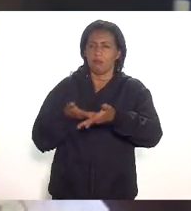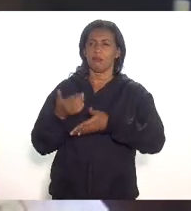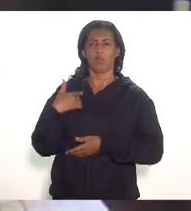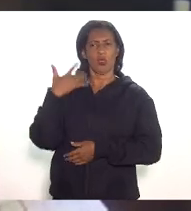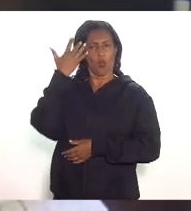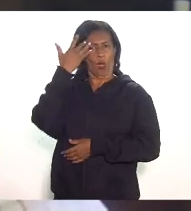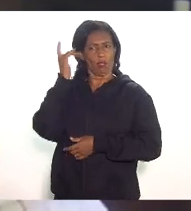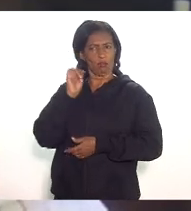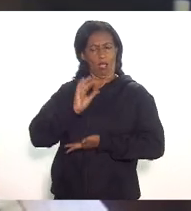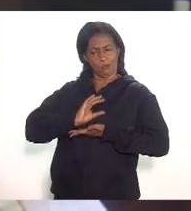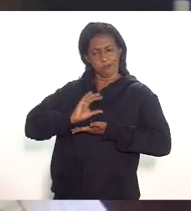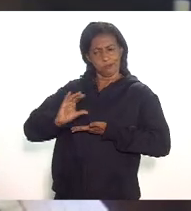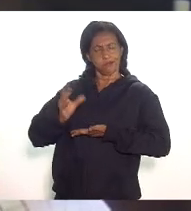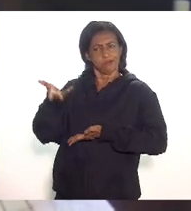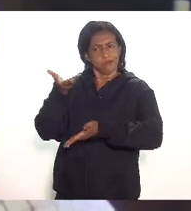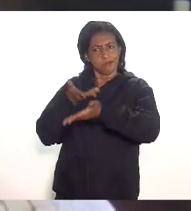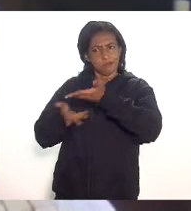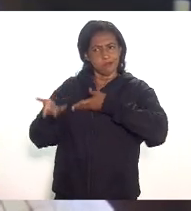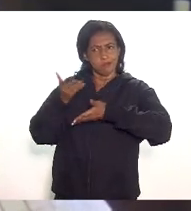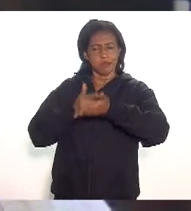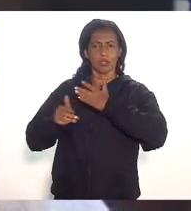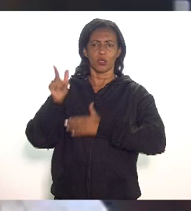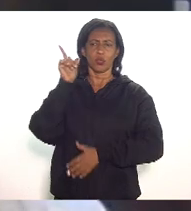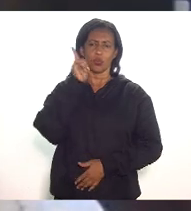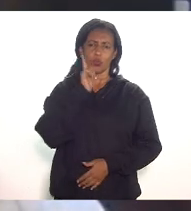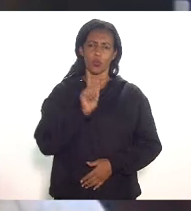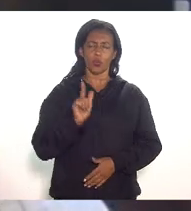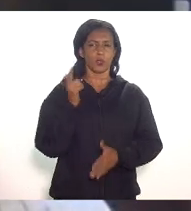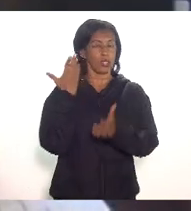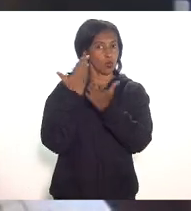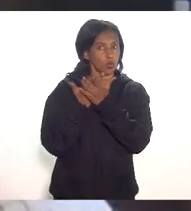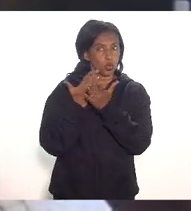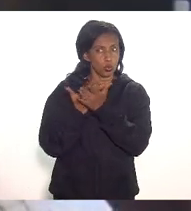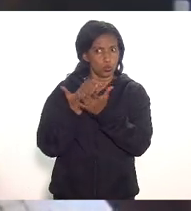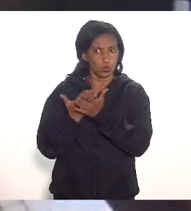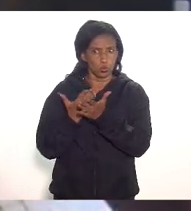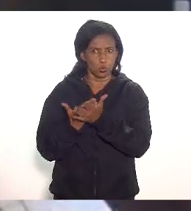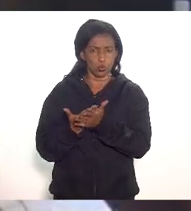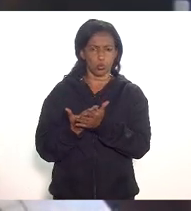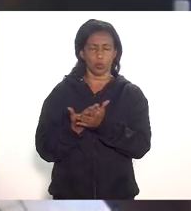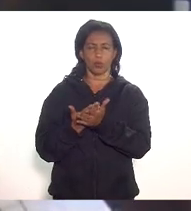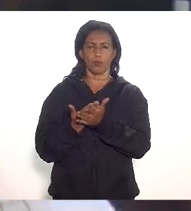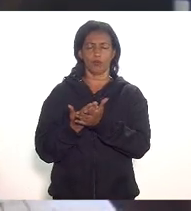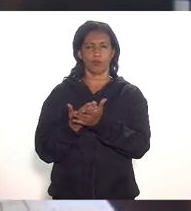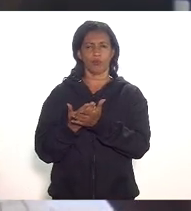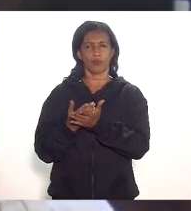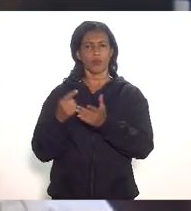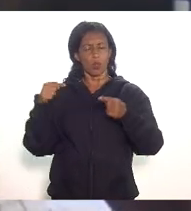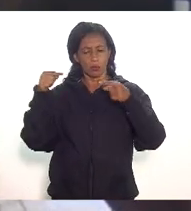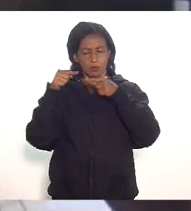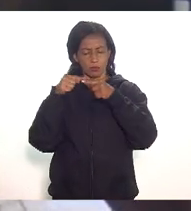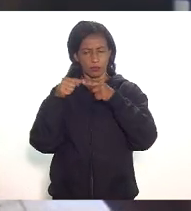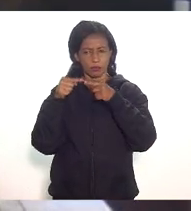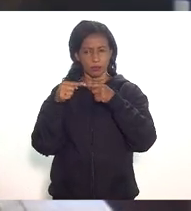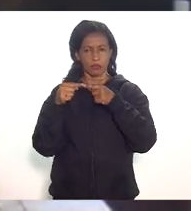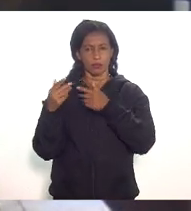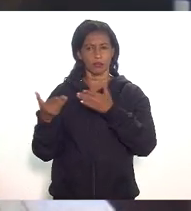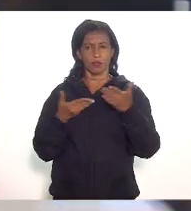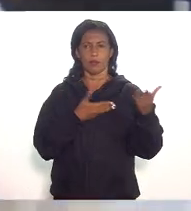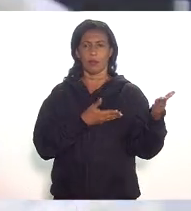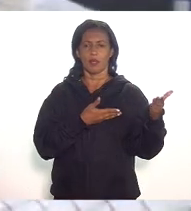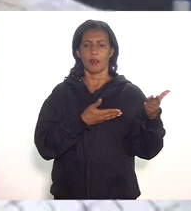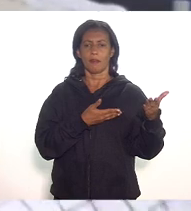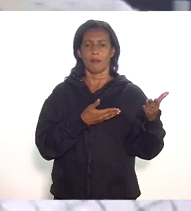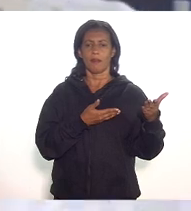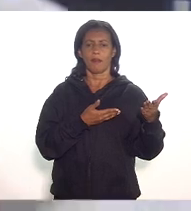e tentar entregar um estudo nesse sentido vou passar a palavra para o doutor Rodrigo